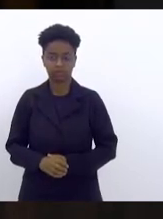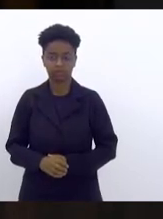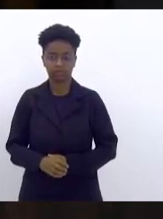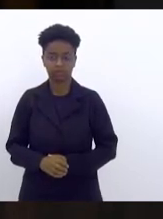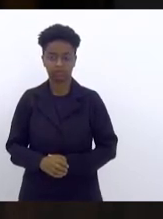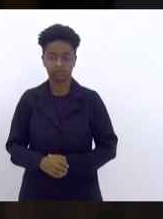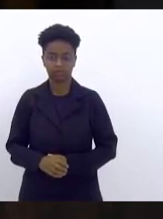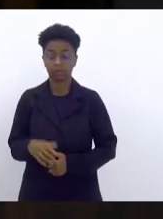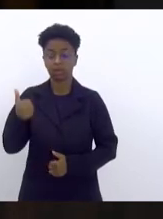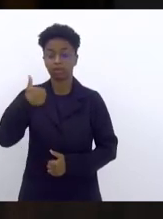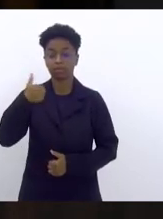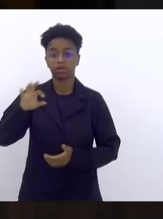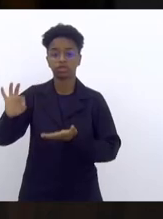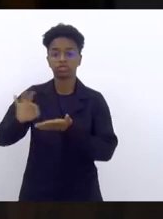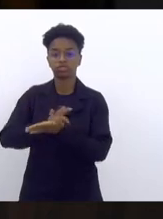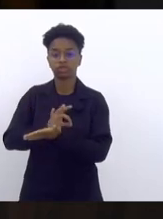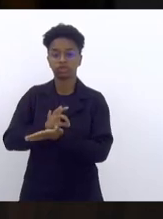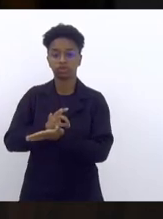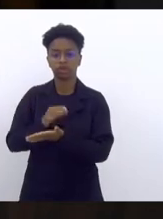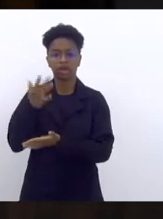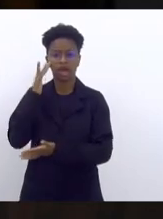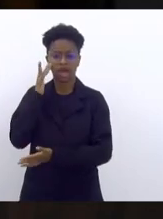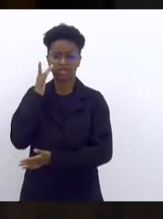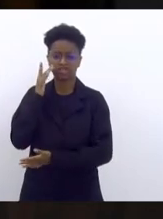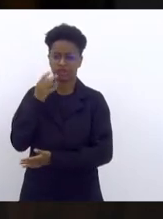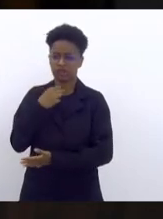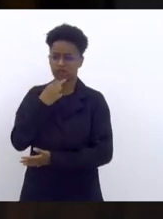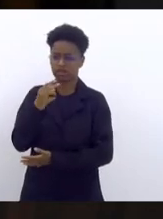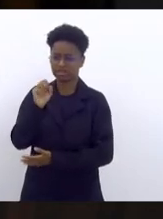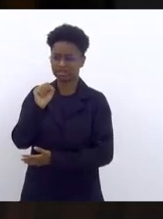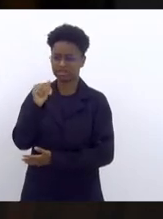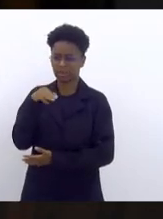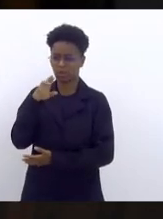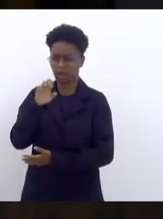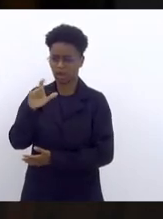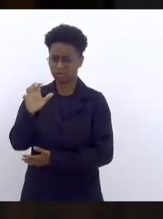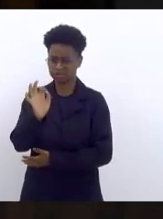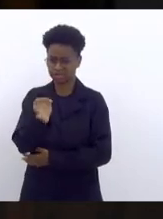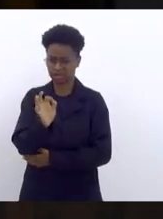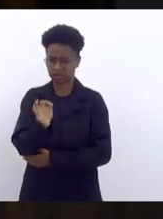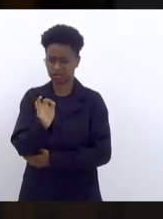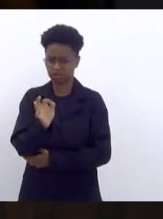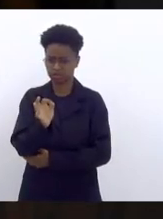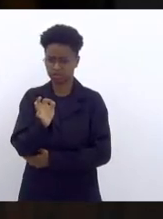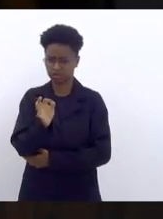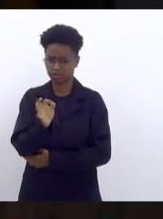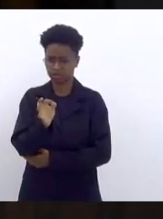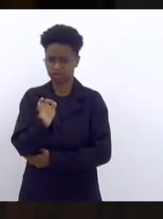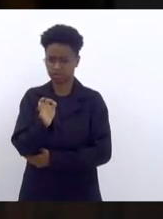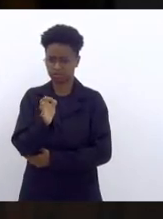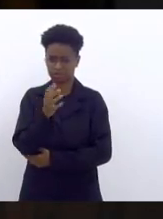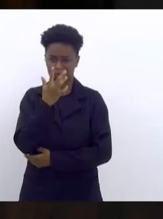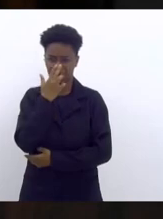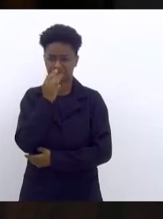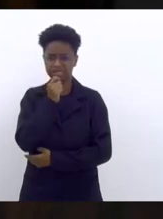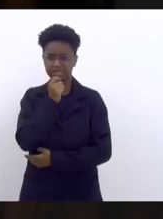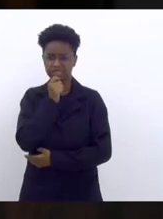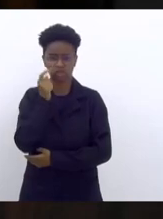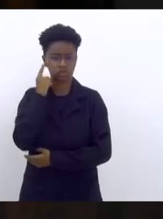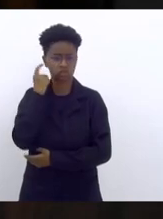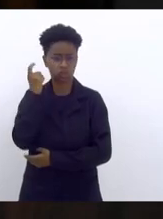O primeiro orador escrito, eu acho que foi a voz do Samuel Malafaia, não foi, não? Luiz Cláudio Ribeiro, não. Parece que está sem som.